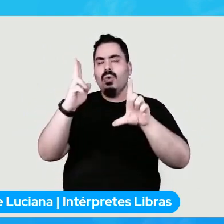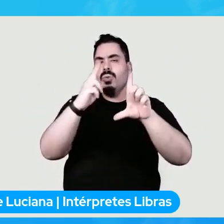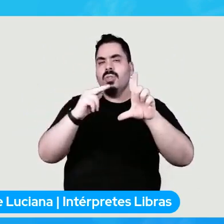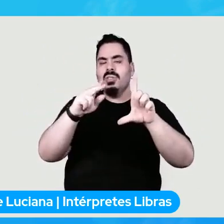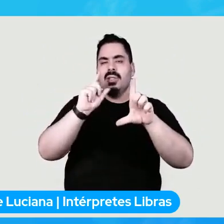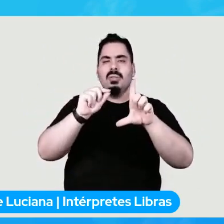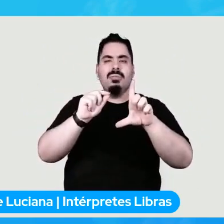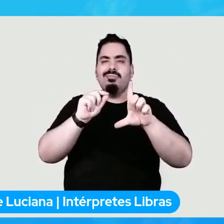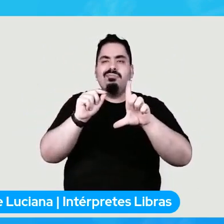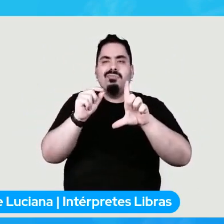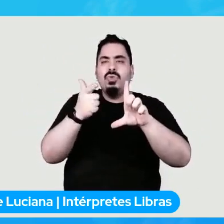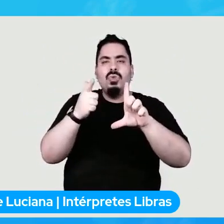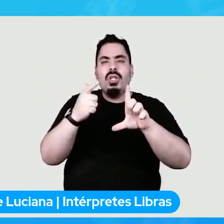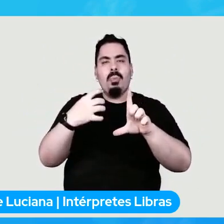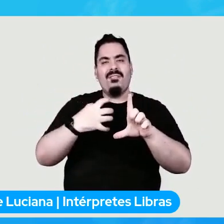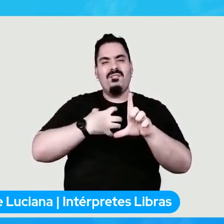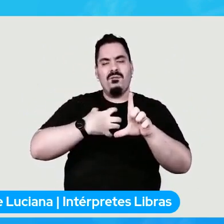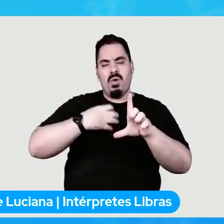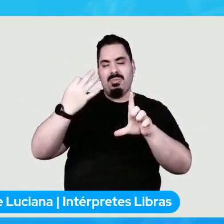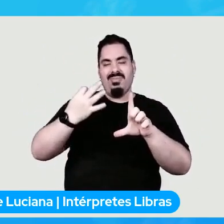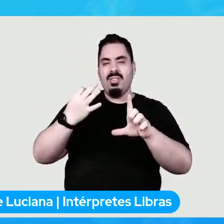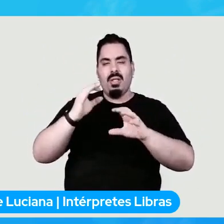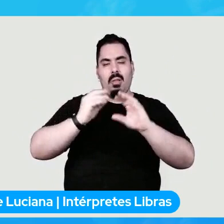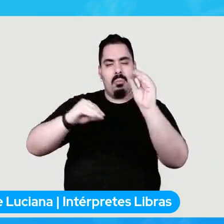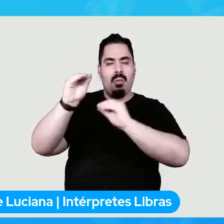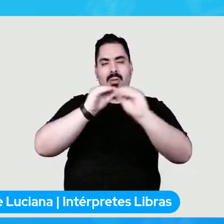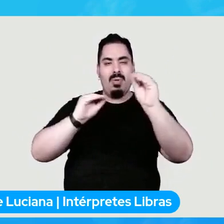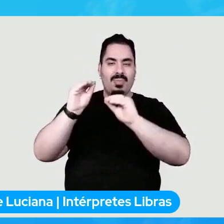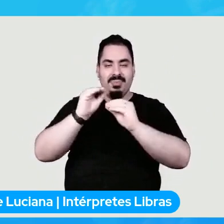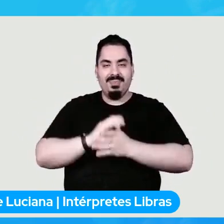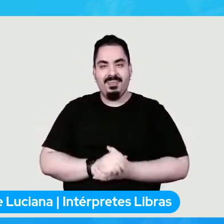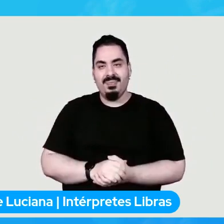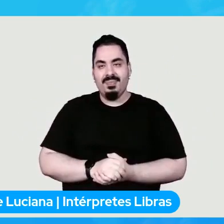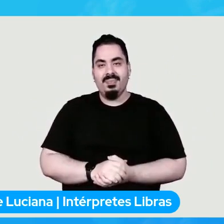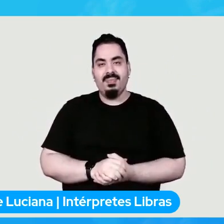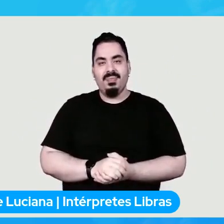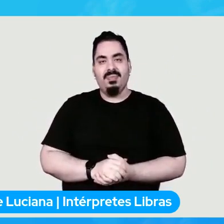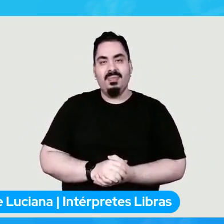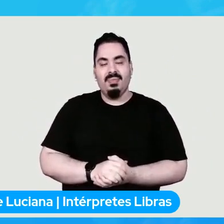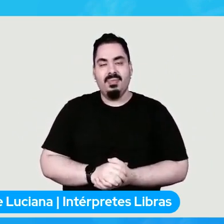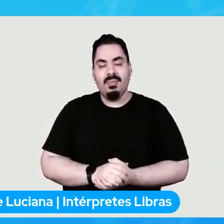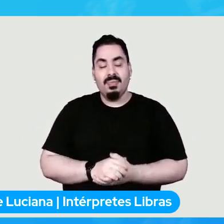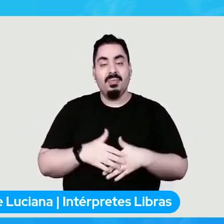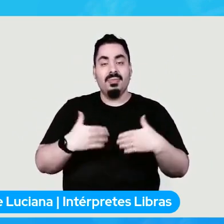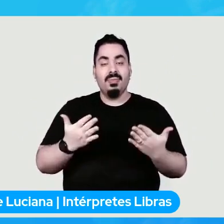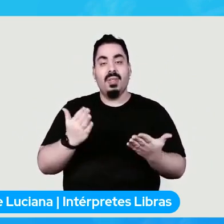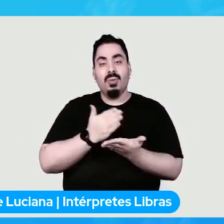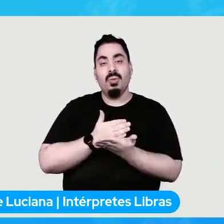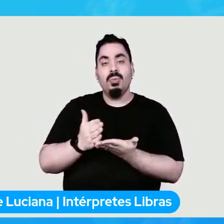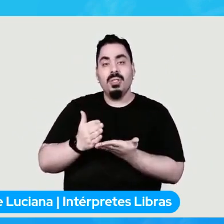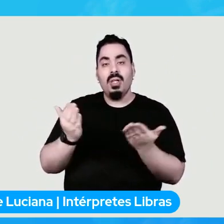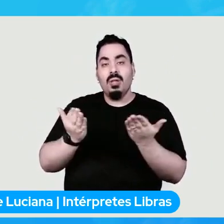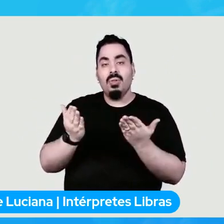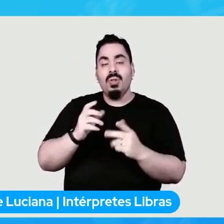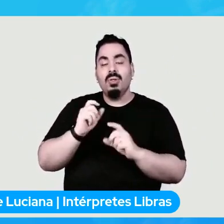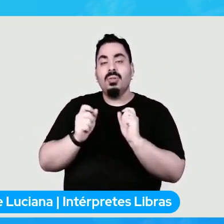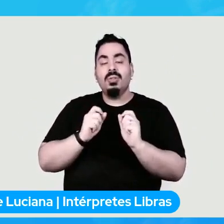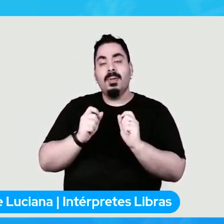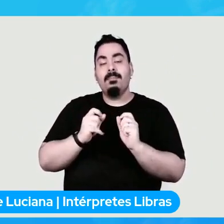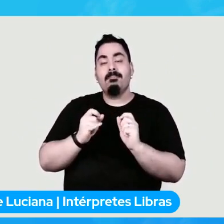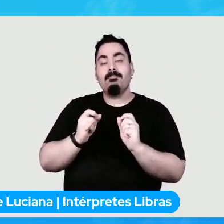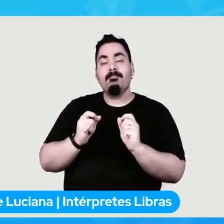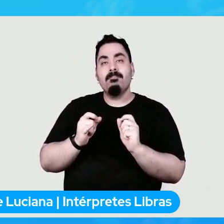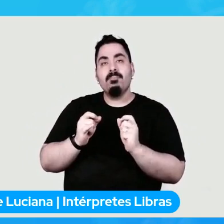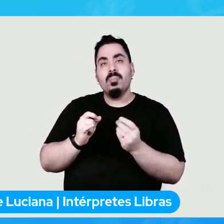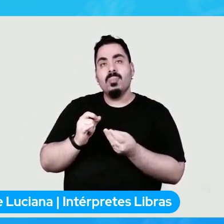Pois bem, nós vamos iniciar aqui uma palestra que ela traz como